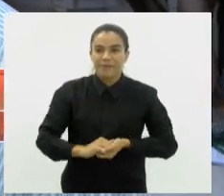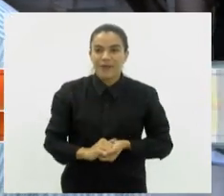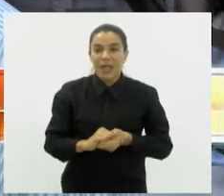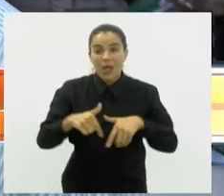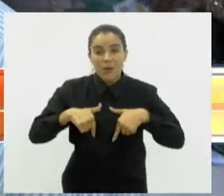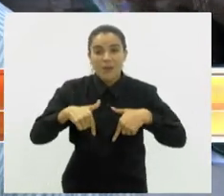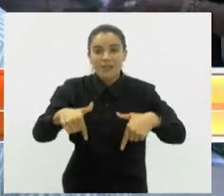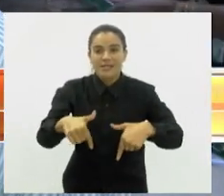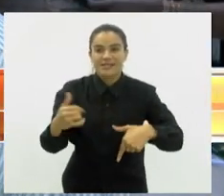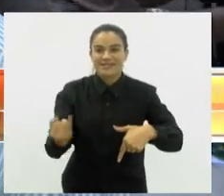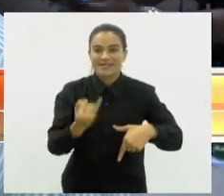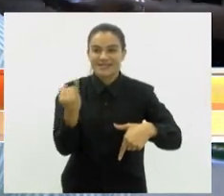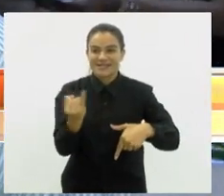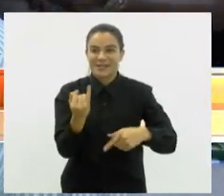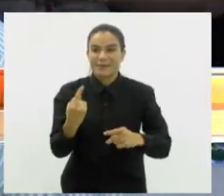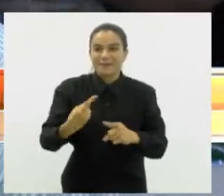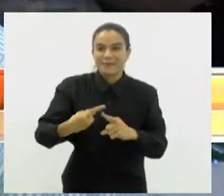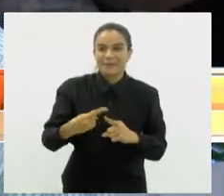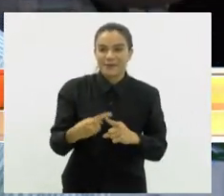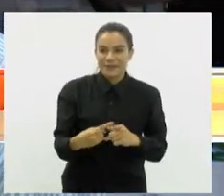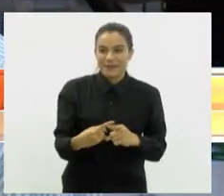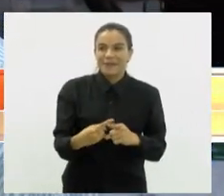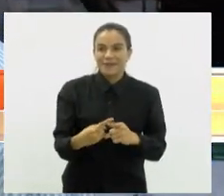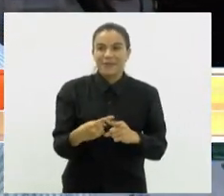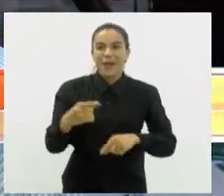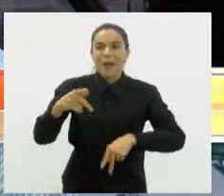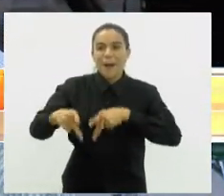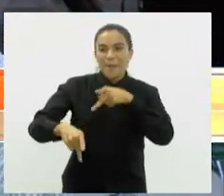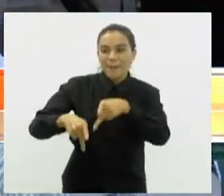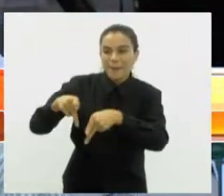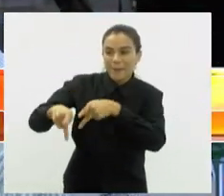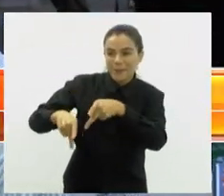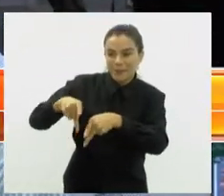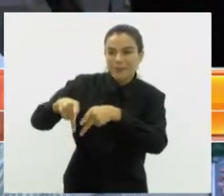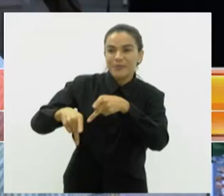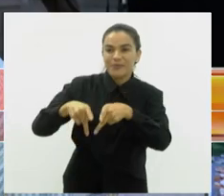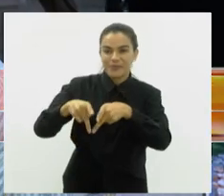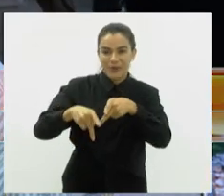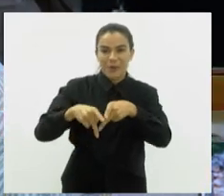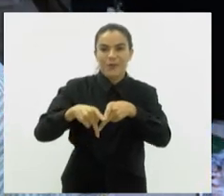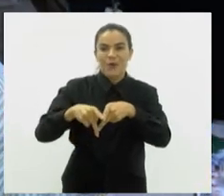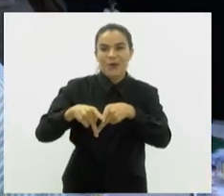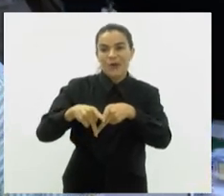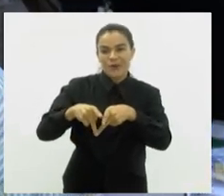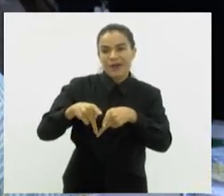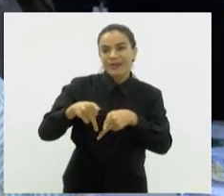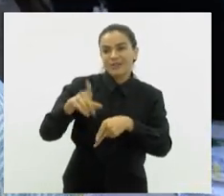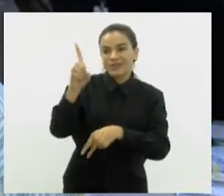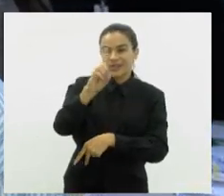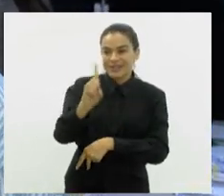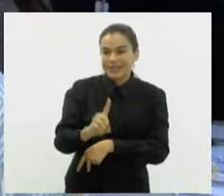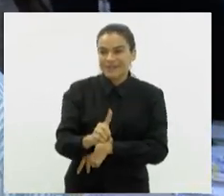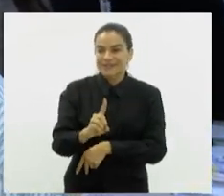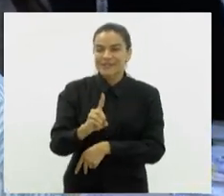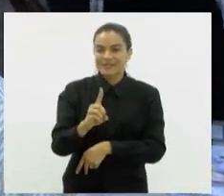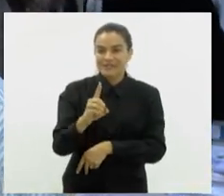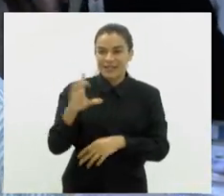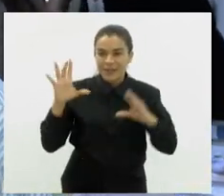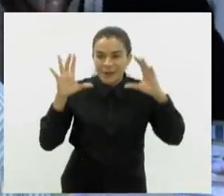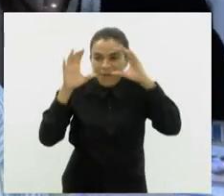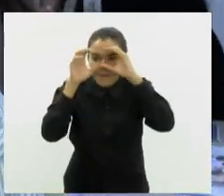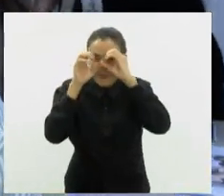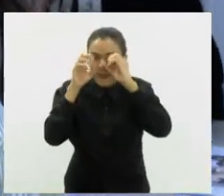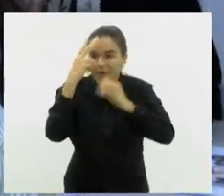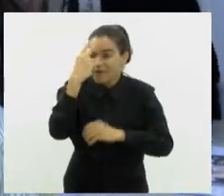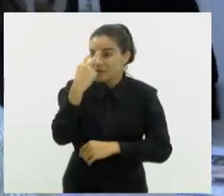muito importante, porque a população deficiente visual é normalmente